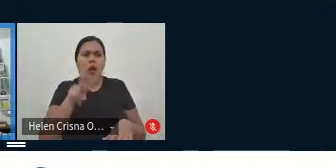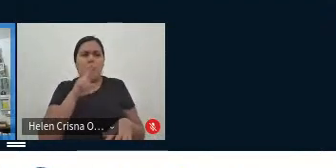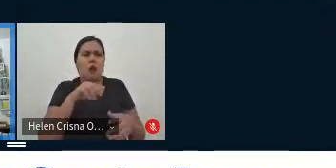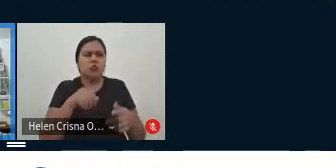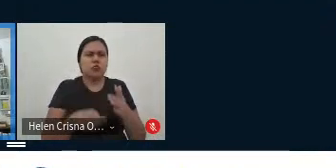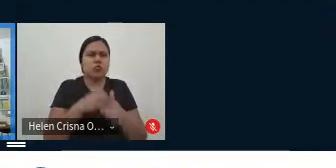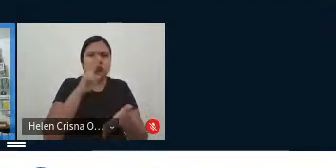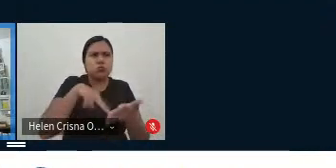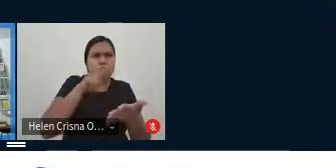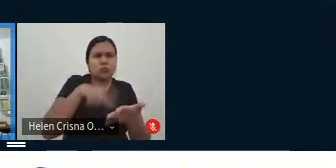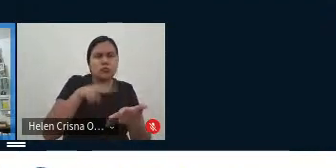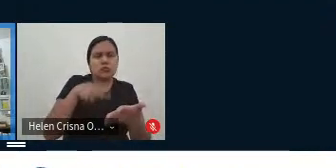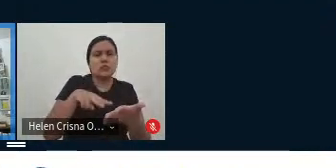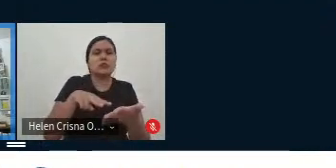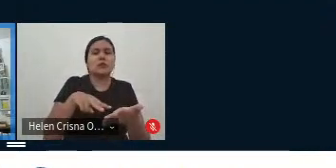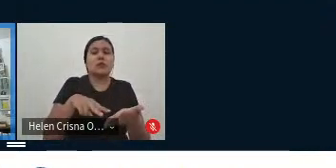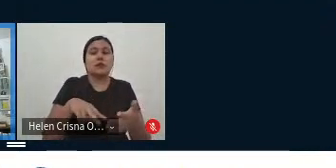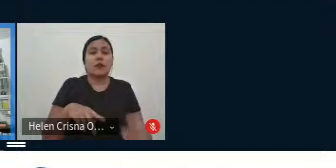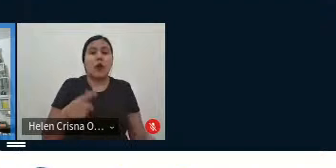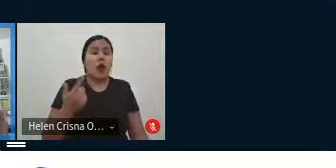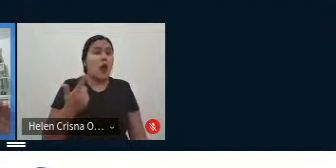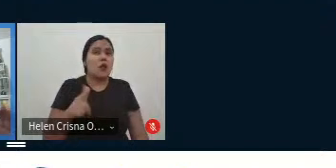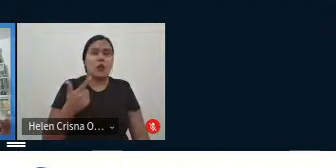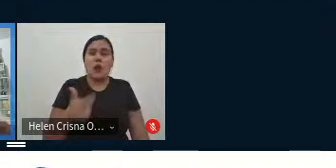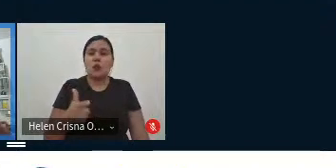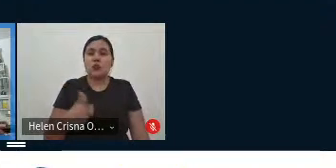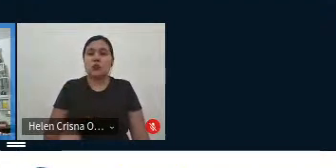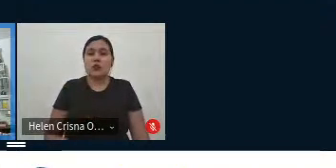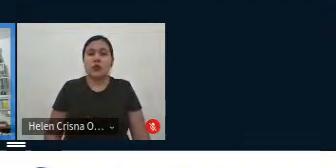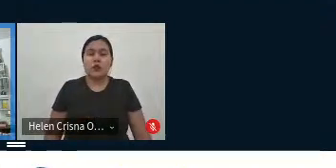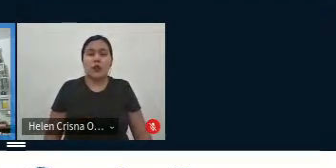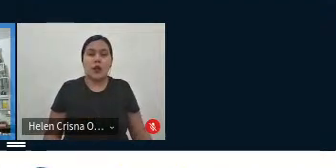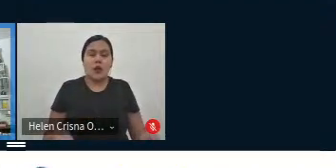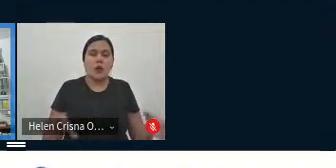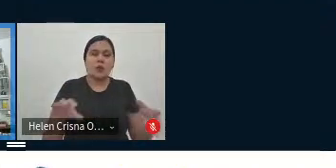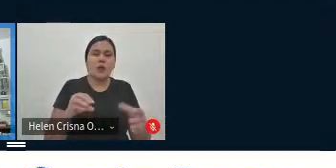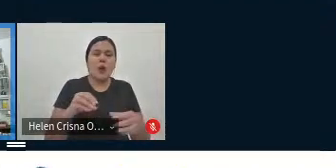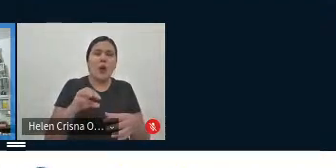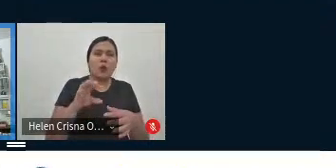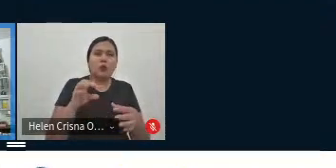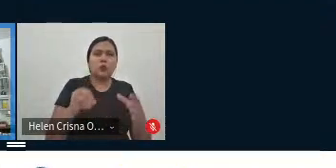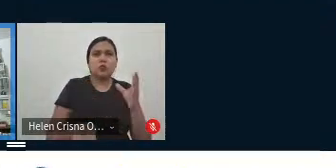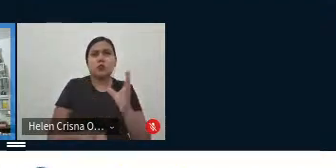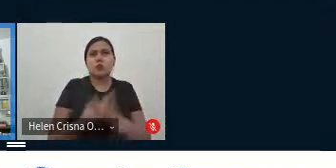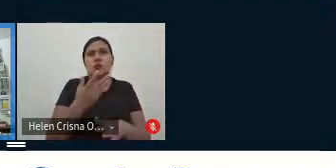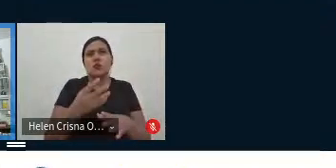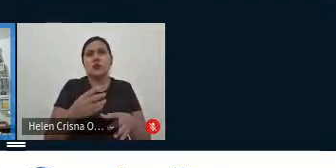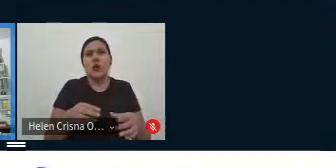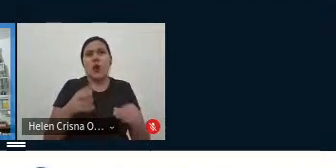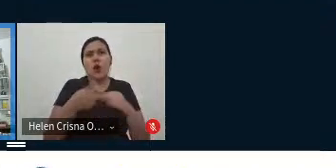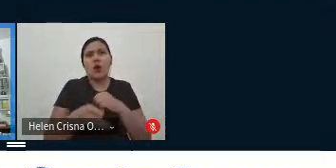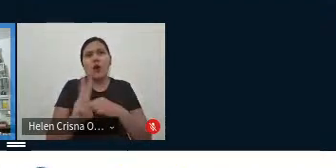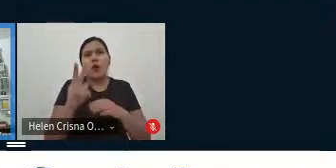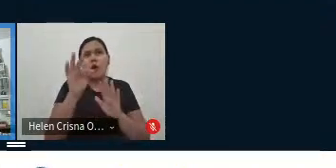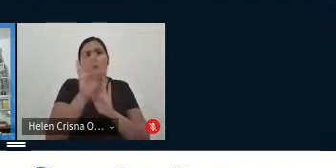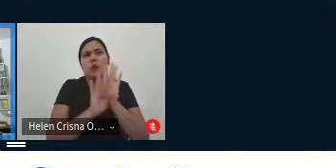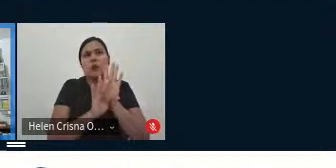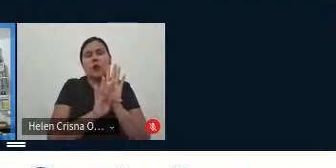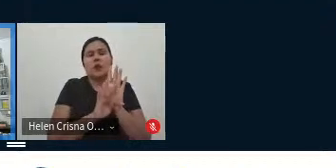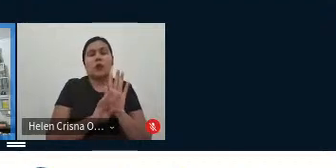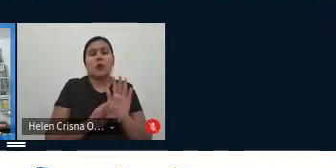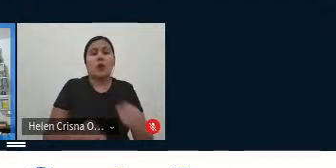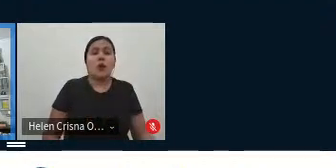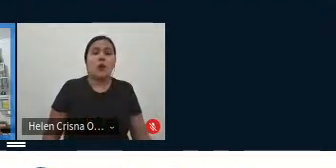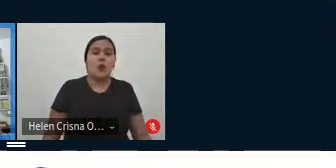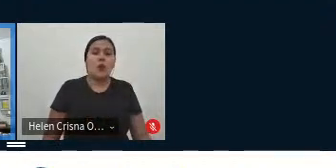leitura, não há uma integração entre o ornamento e a continuação do texto. Mas,